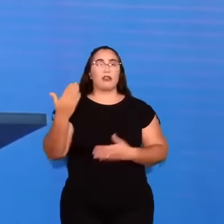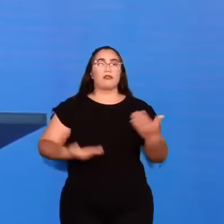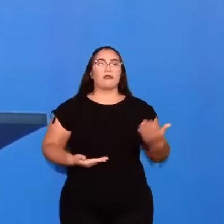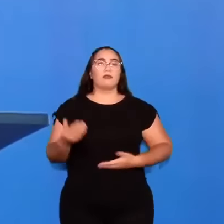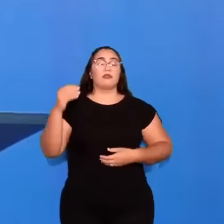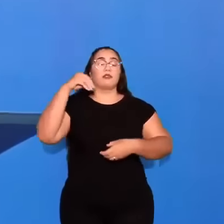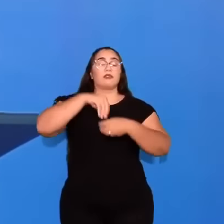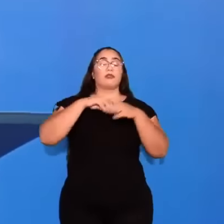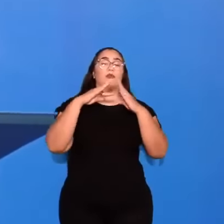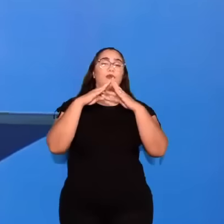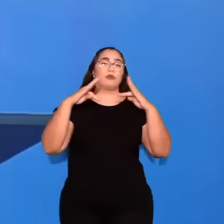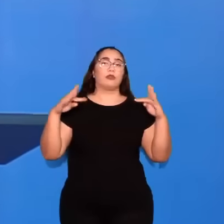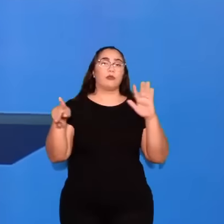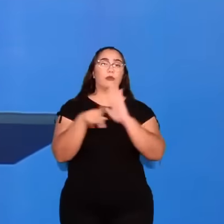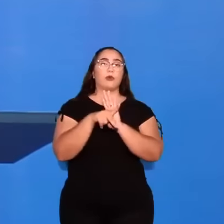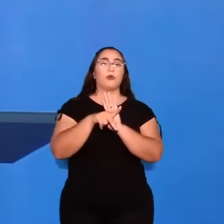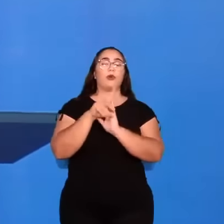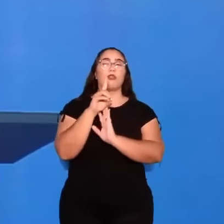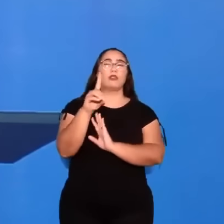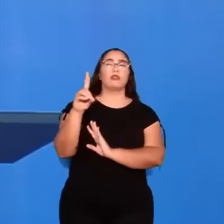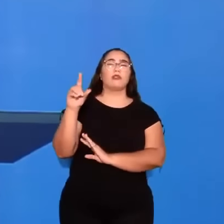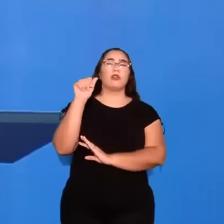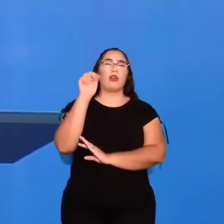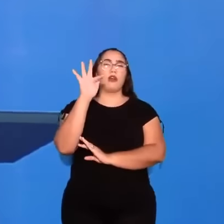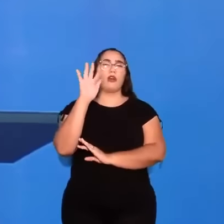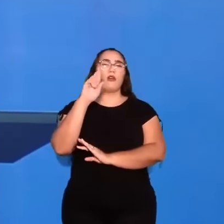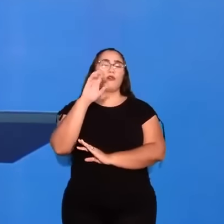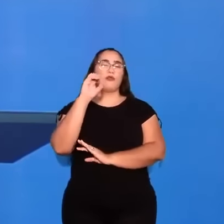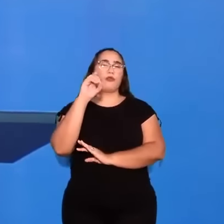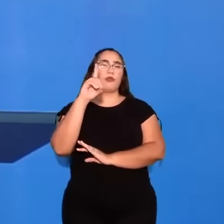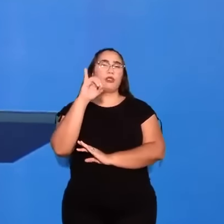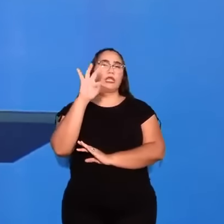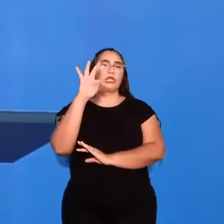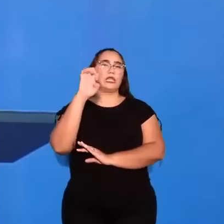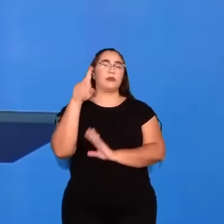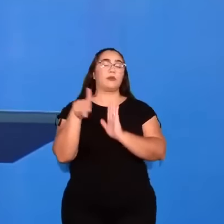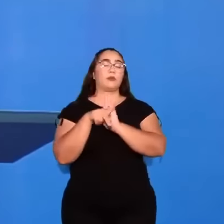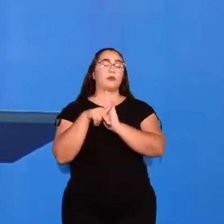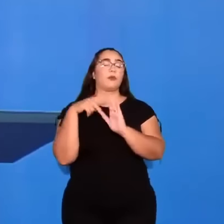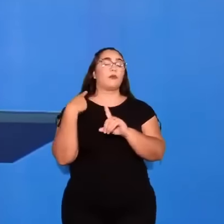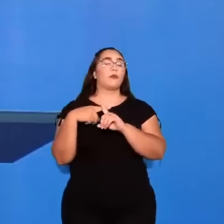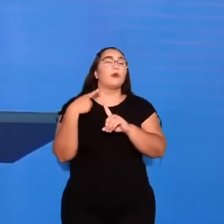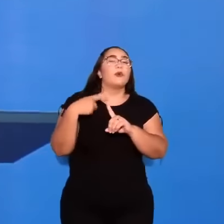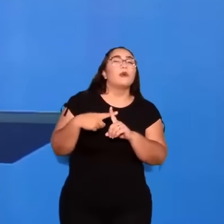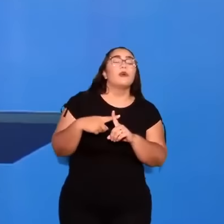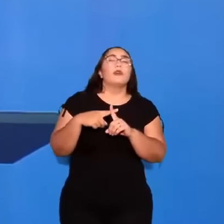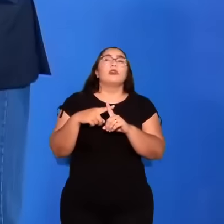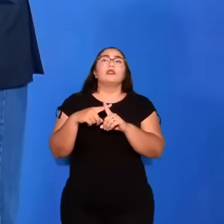Afrodite. Onde o sexo fazia parte das religiões e da cultura.